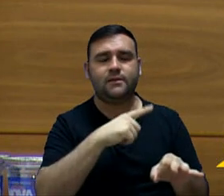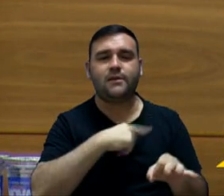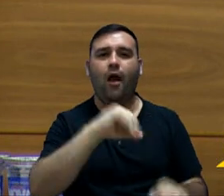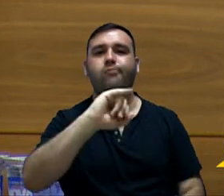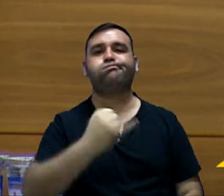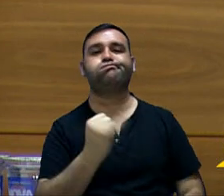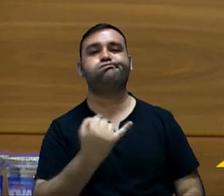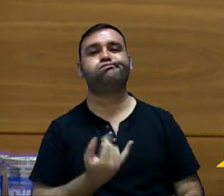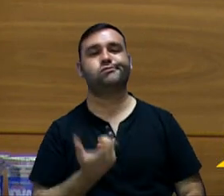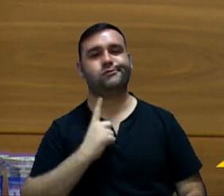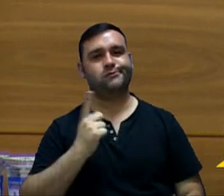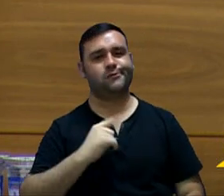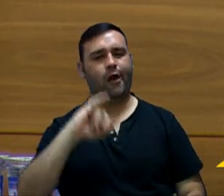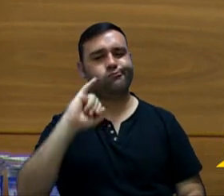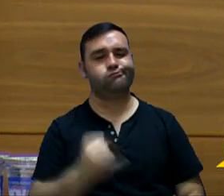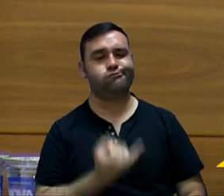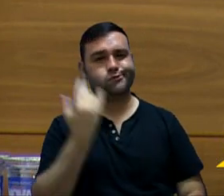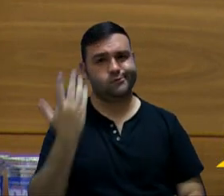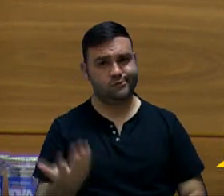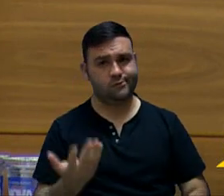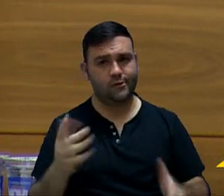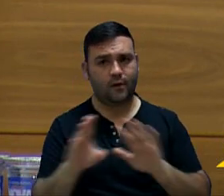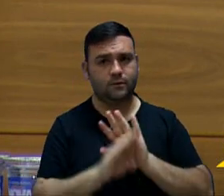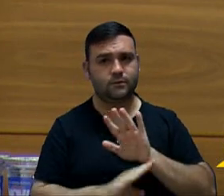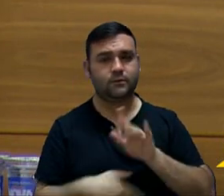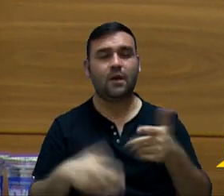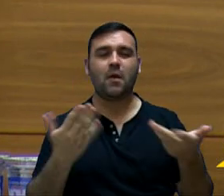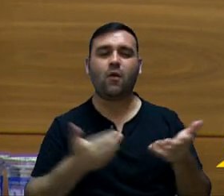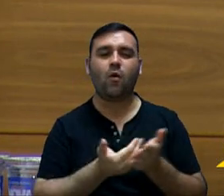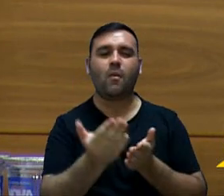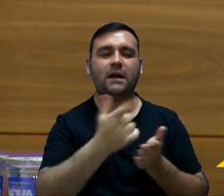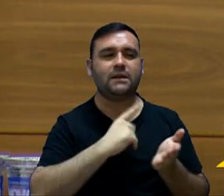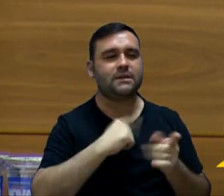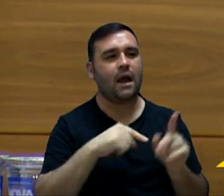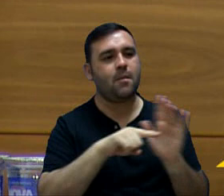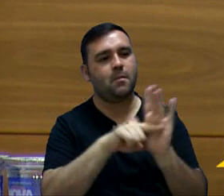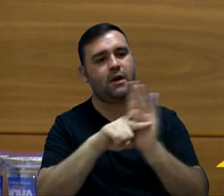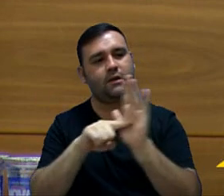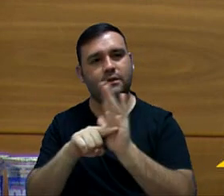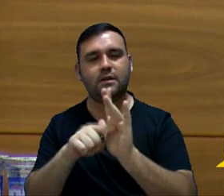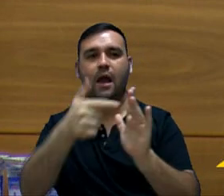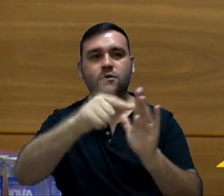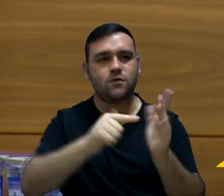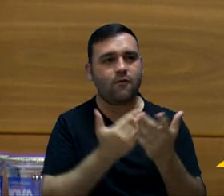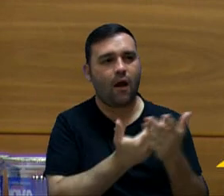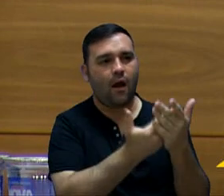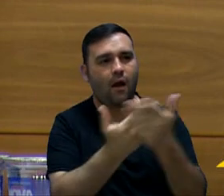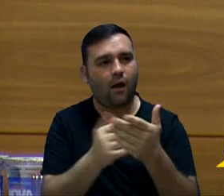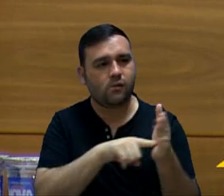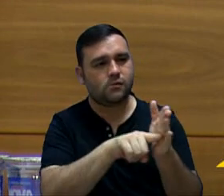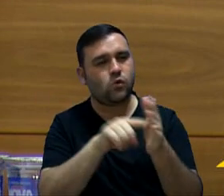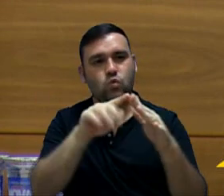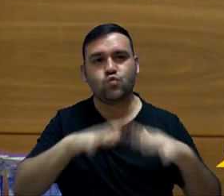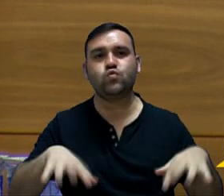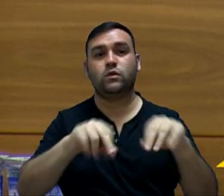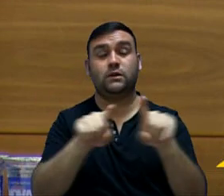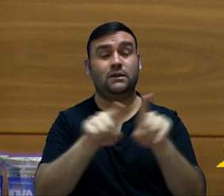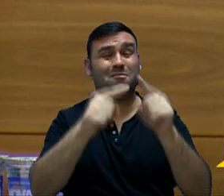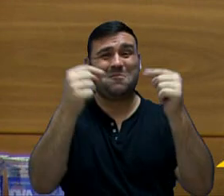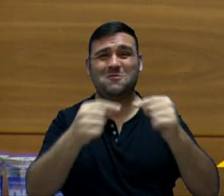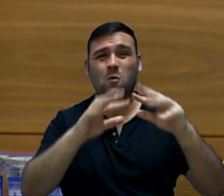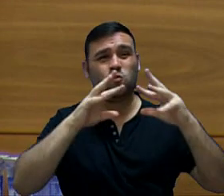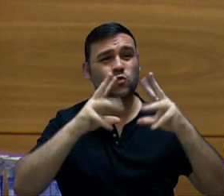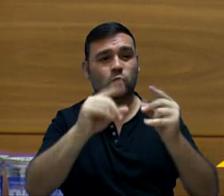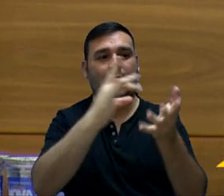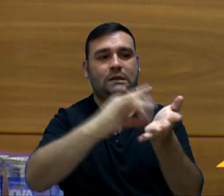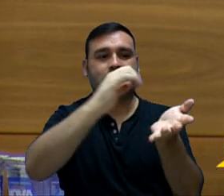com essa lei. Mas nós já iniciamos os trabalhos para recuperação, revisão geral e restrita de todos